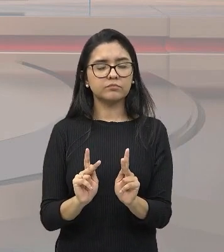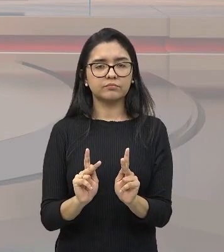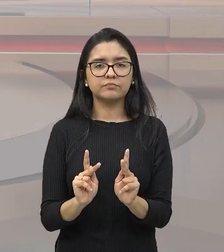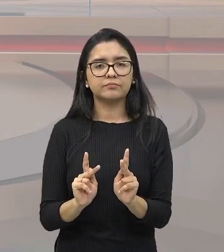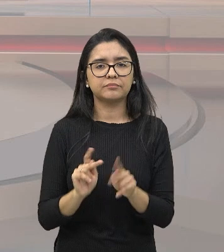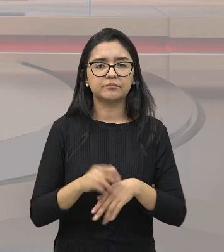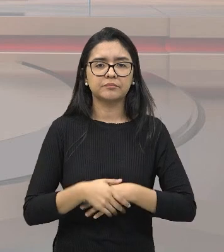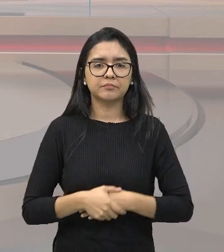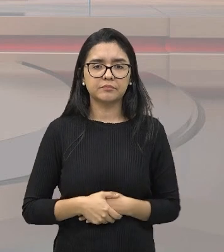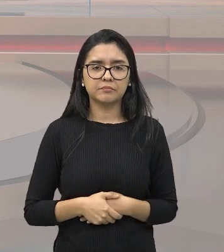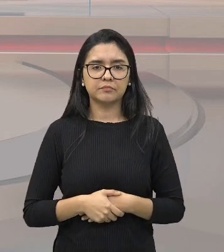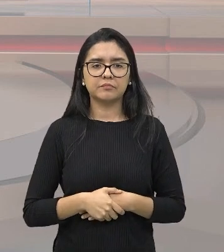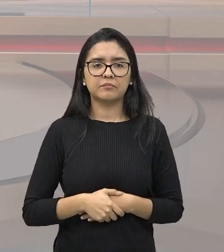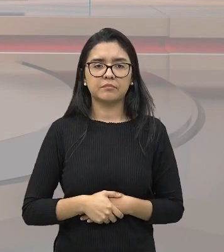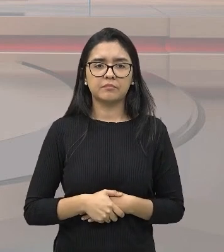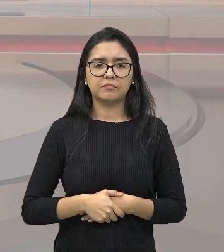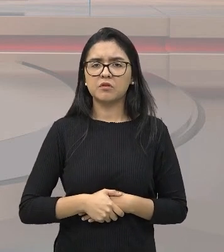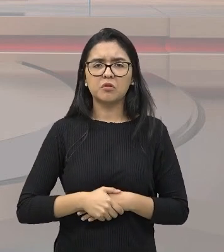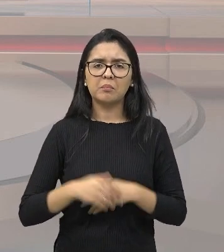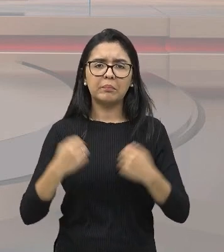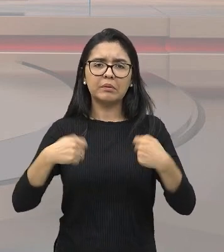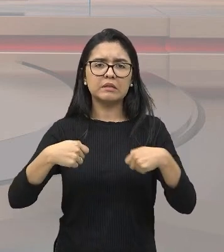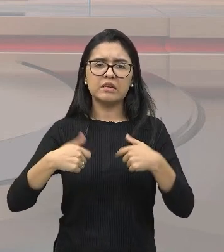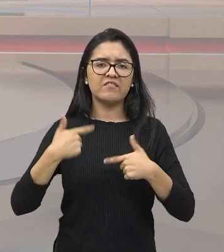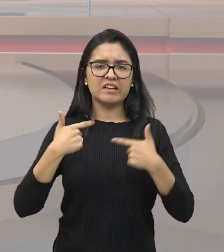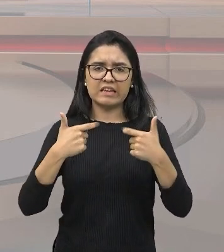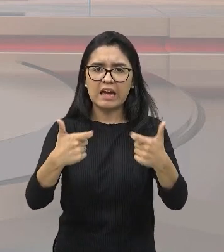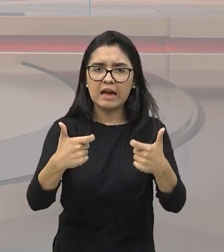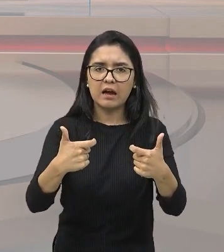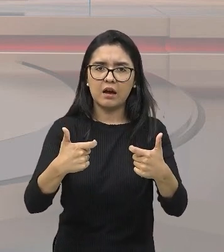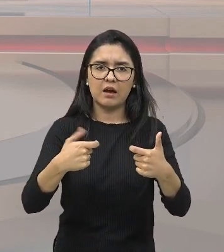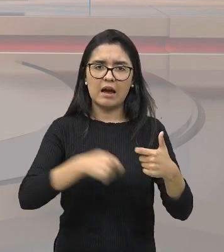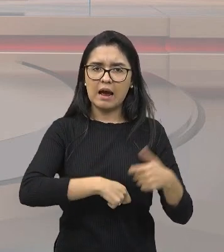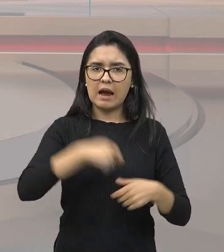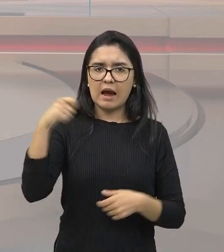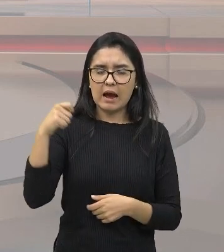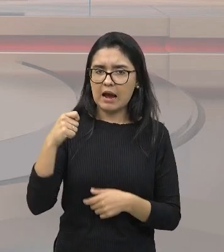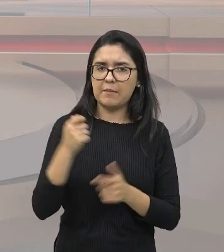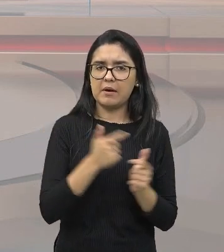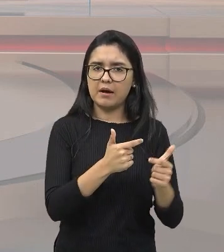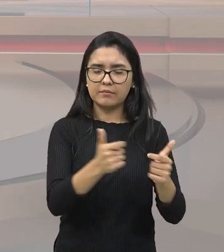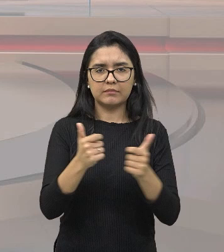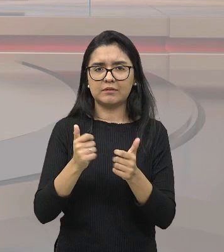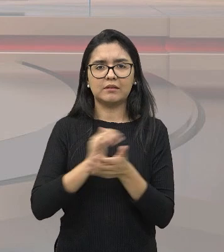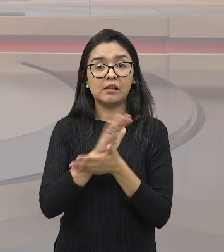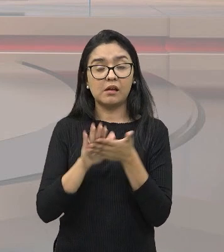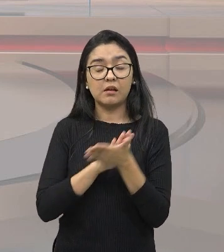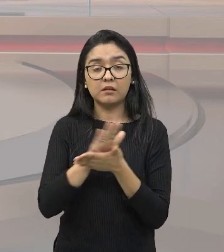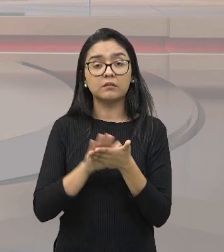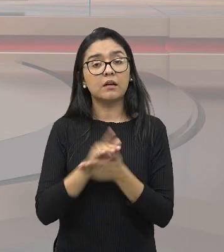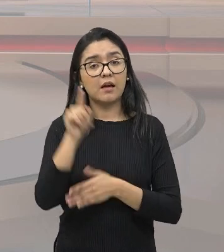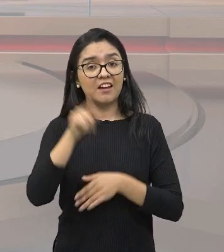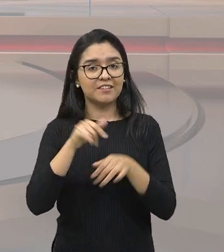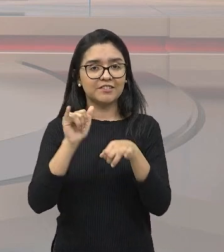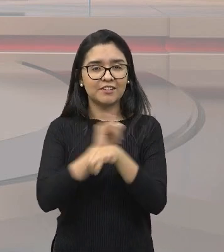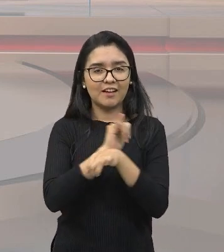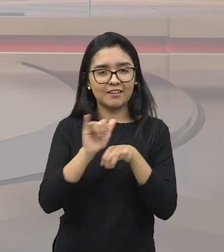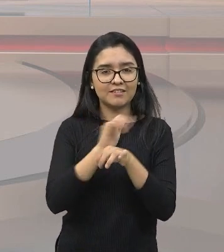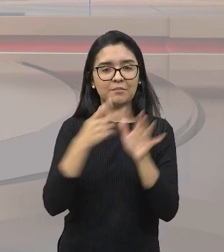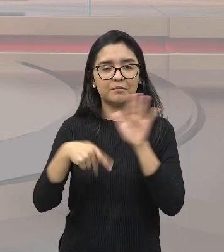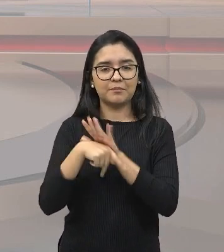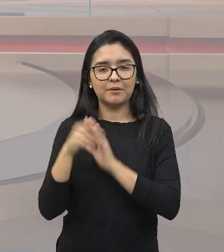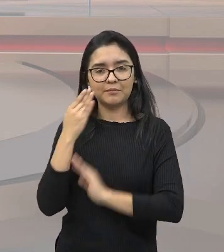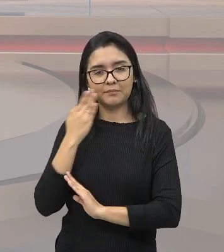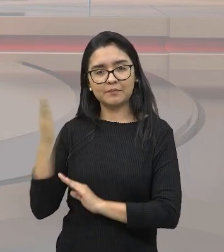fazendo sem fazer guerras, sem pegarem armas de fato. Então, essa era a forma que o Mahatma Gandhi